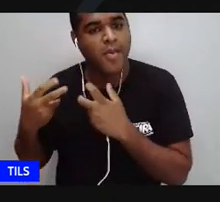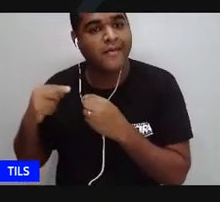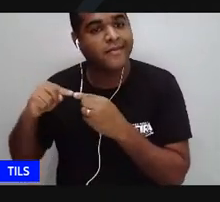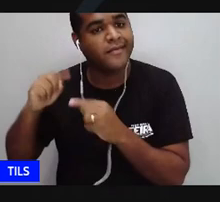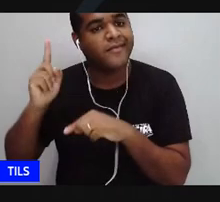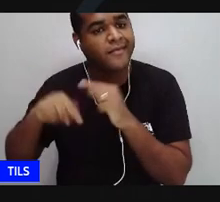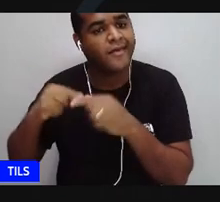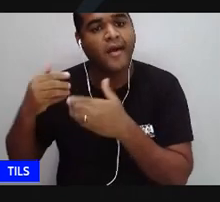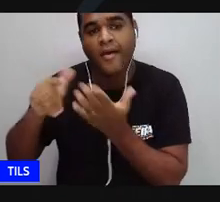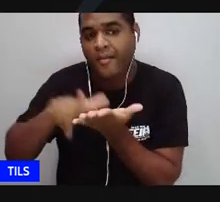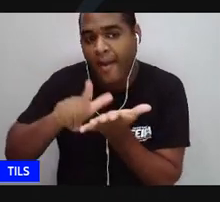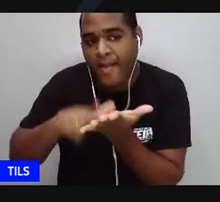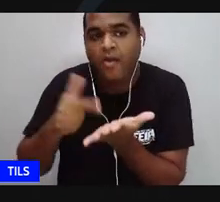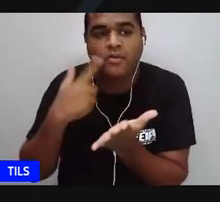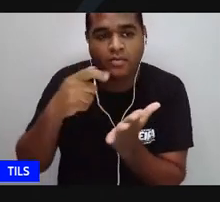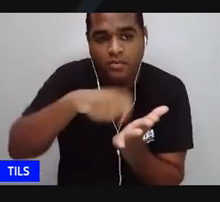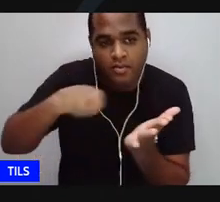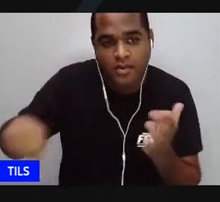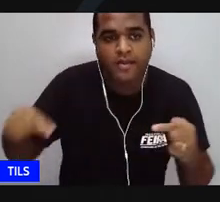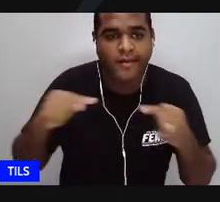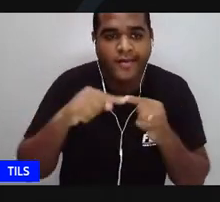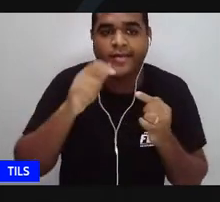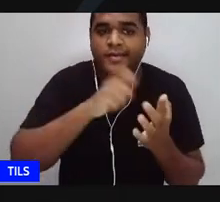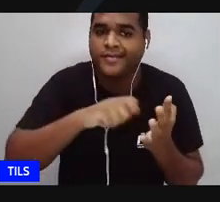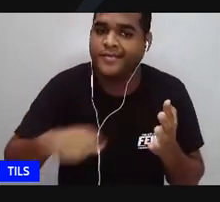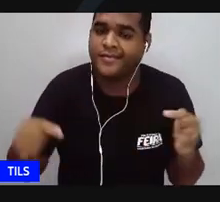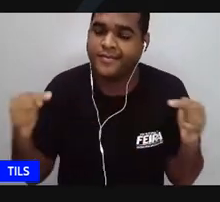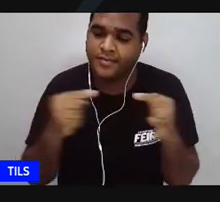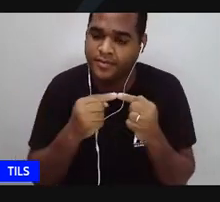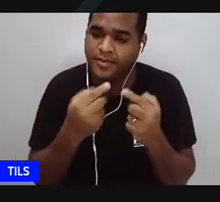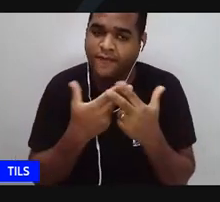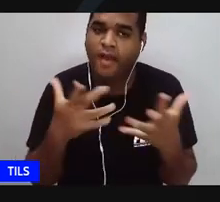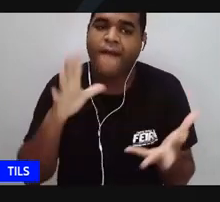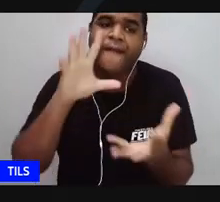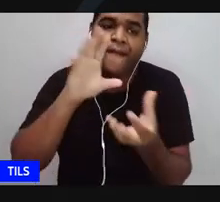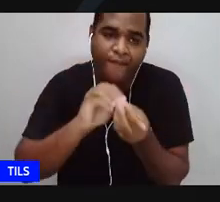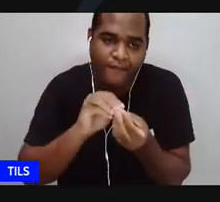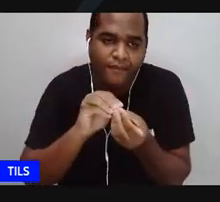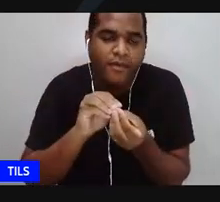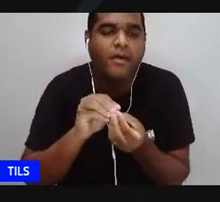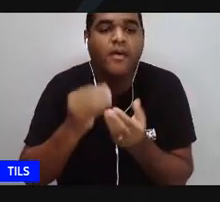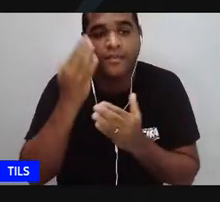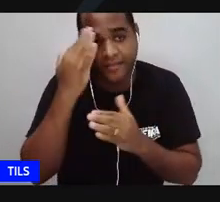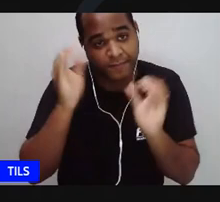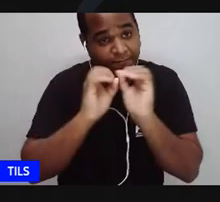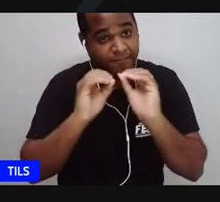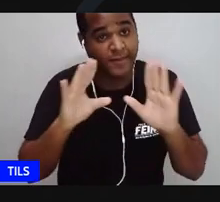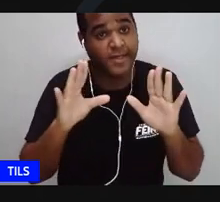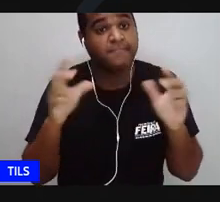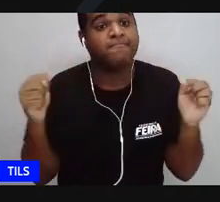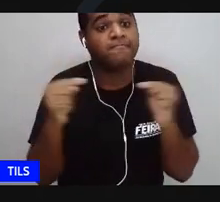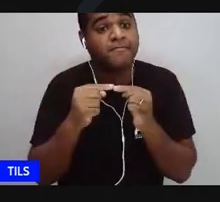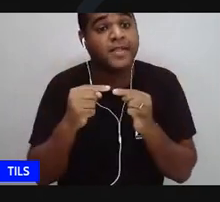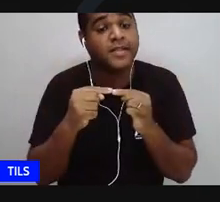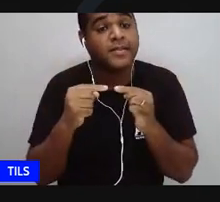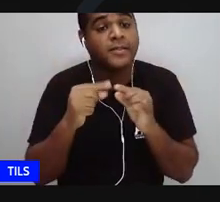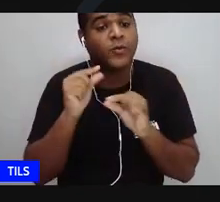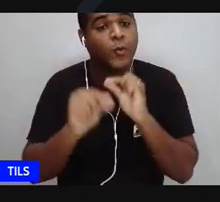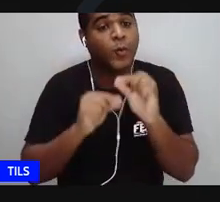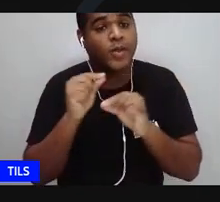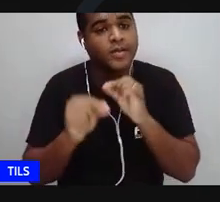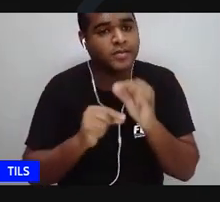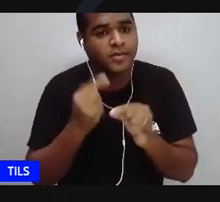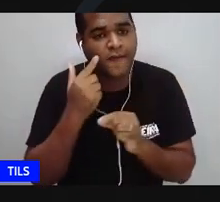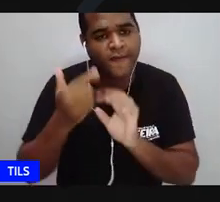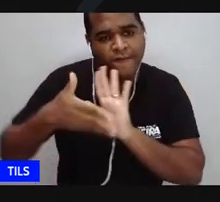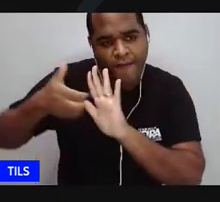ela tinha um monte de papel todo escrito, então ela condensou isso aí, e ele disse, vamos tirar